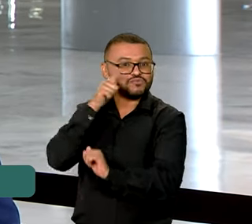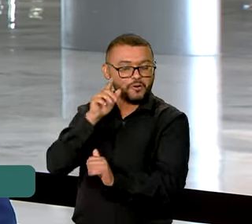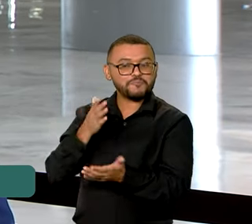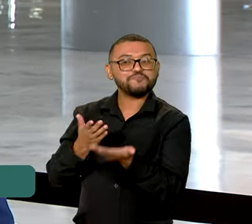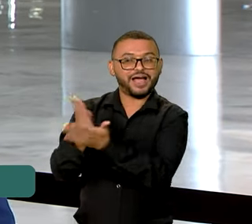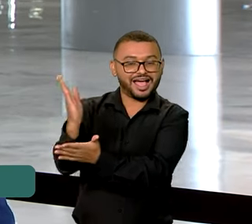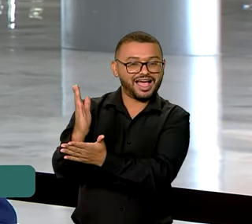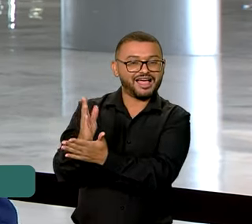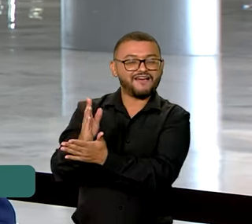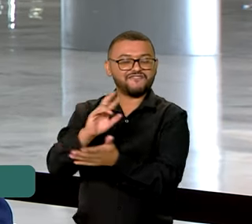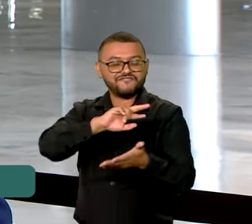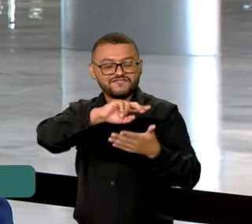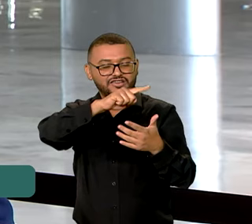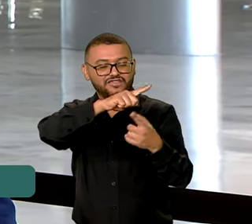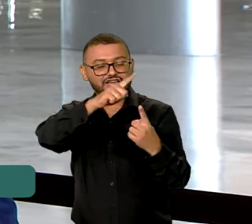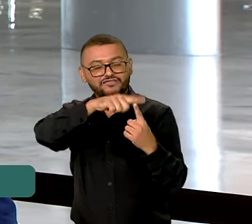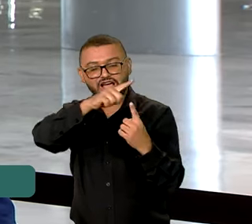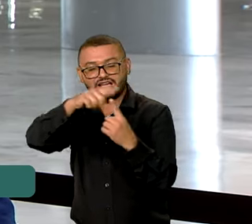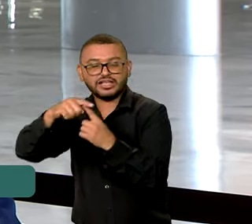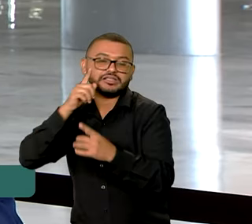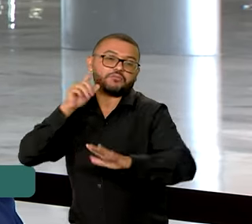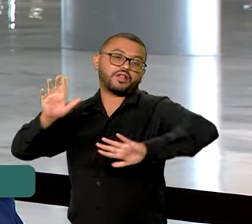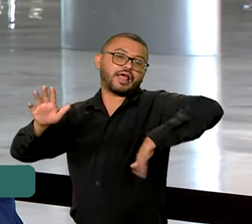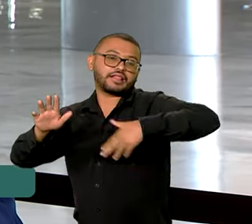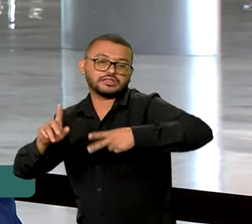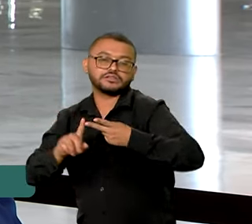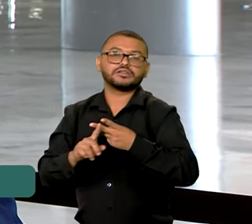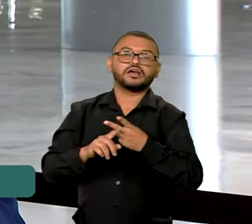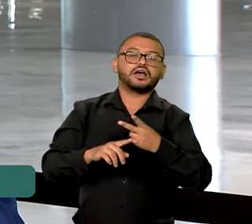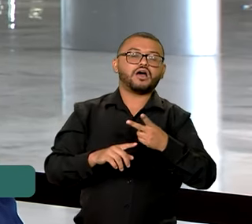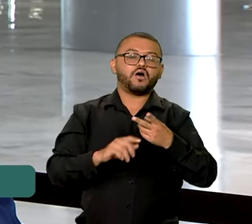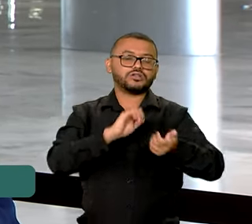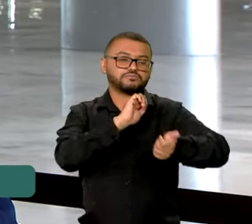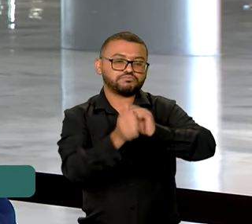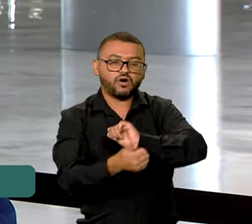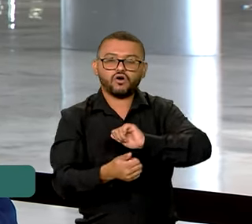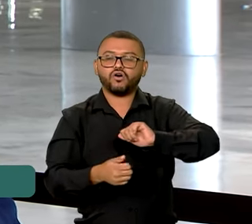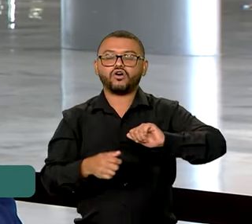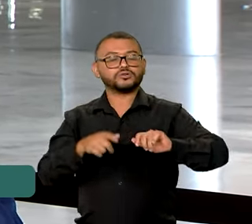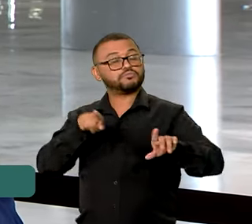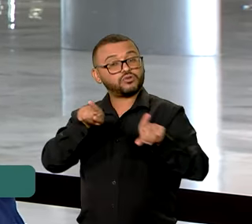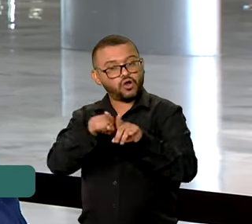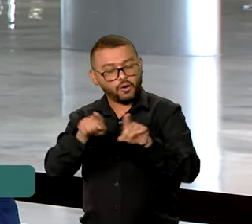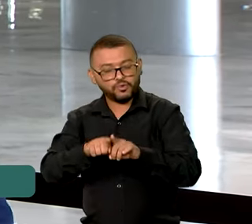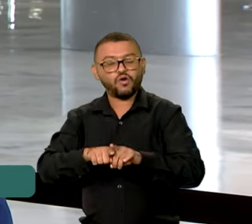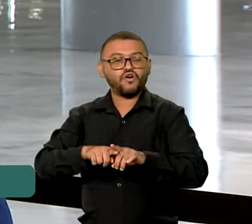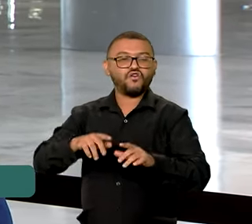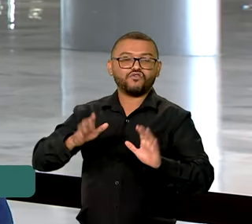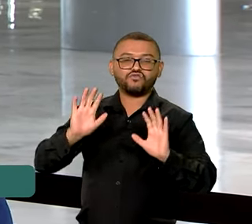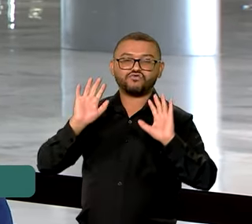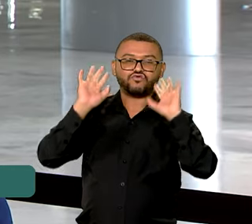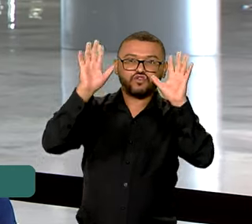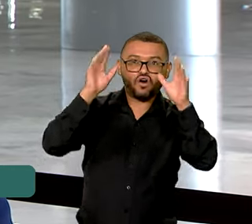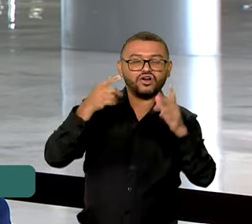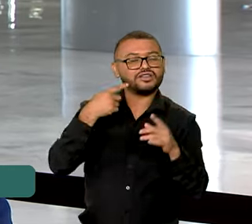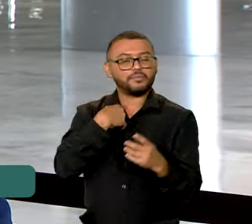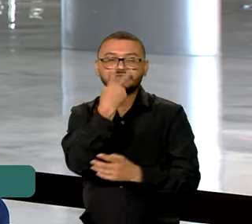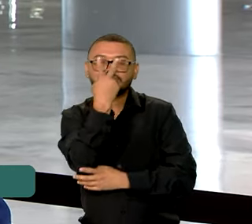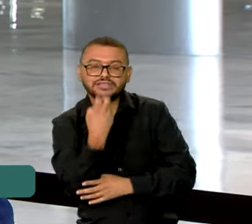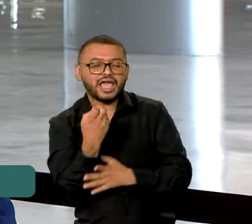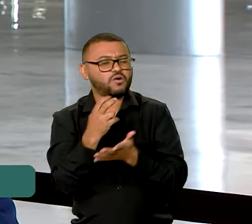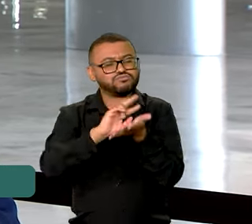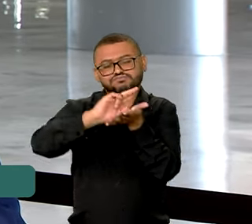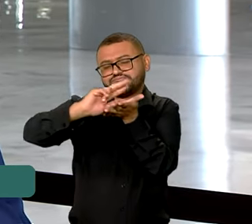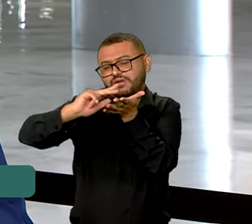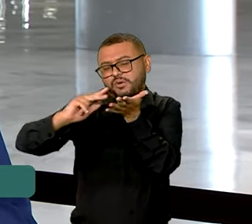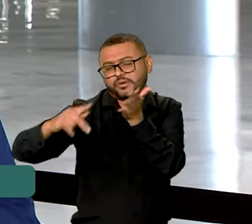e vão disputar várias modalidades, como natação, atletismo, vôlei sentado, ciclismo, futebol para cegos, entre outros